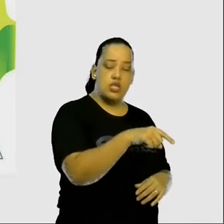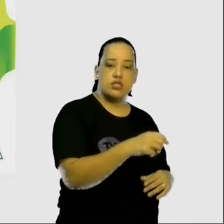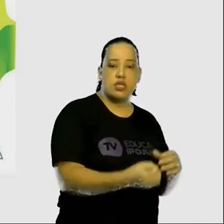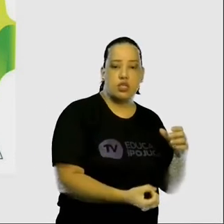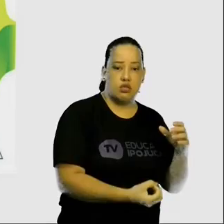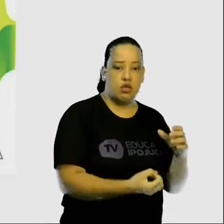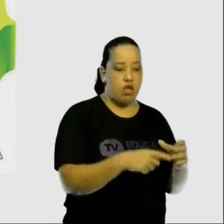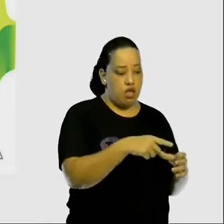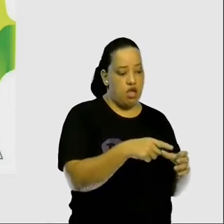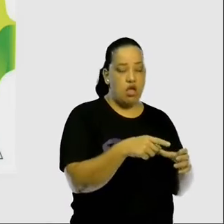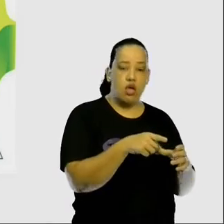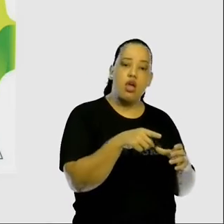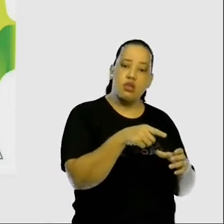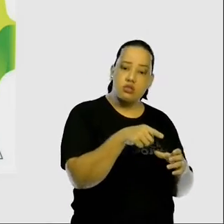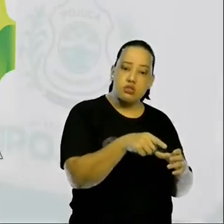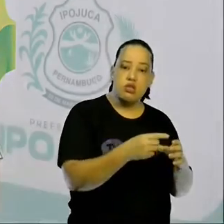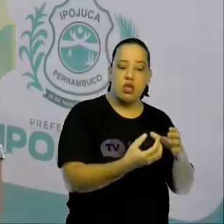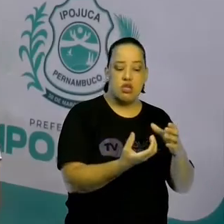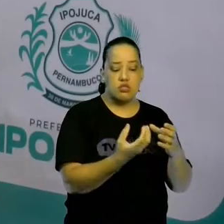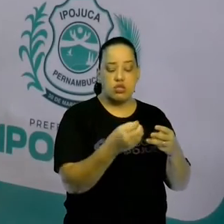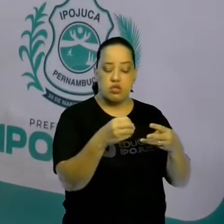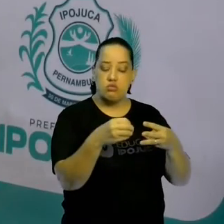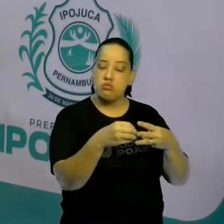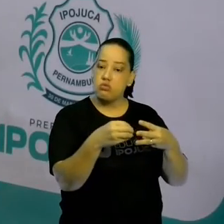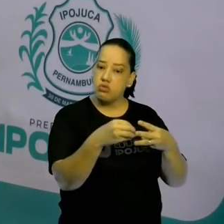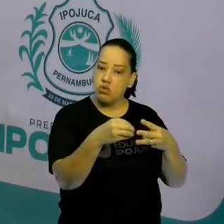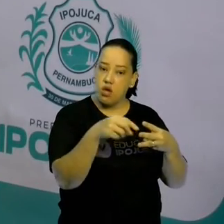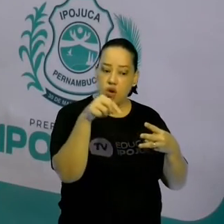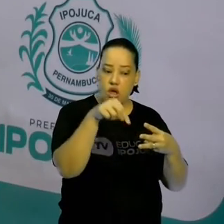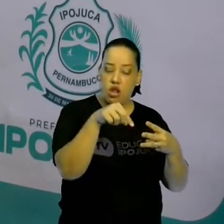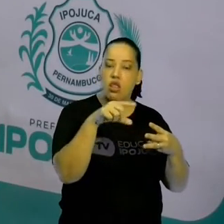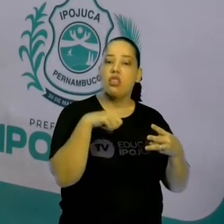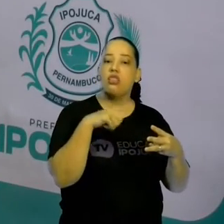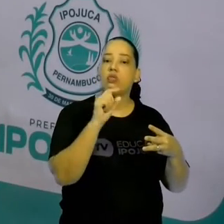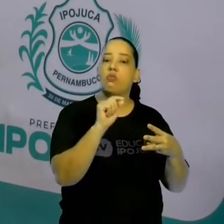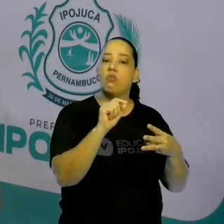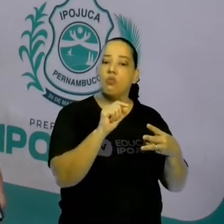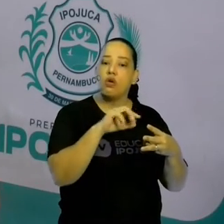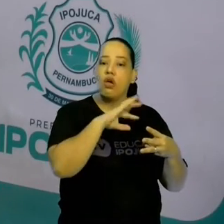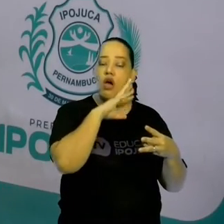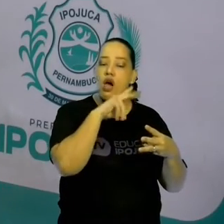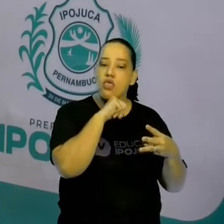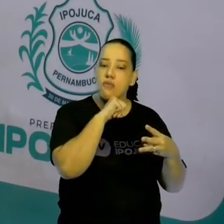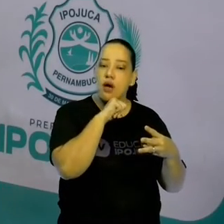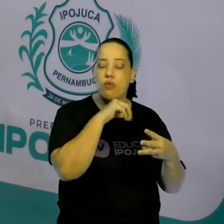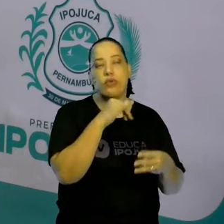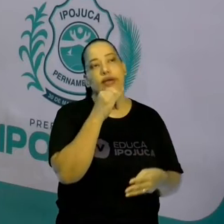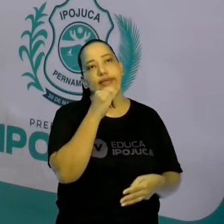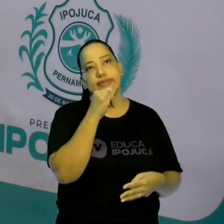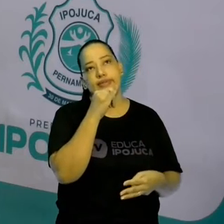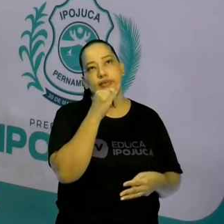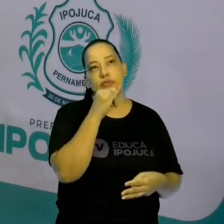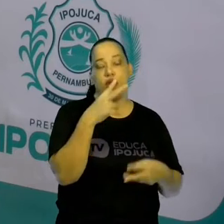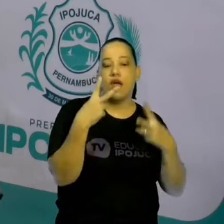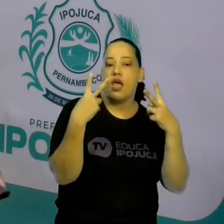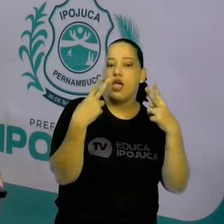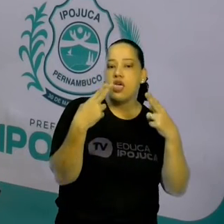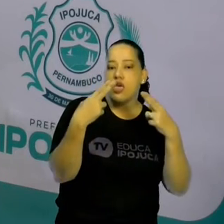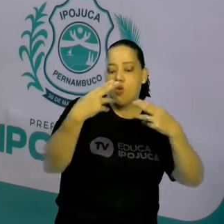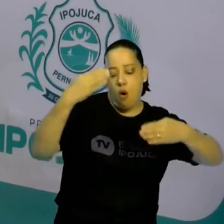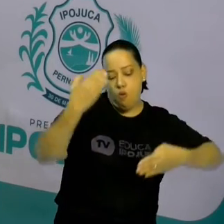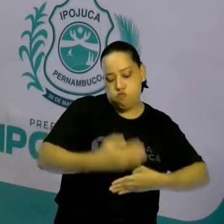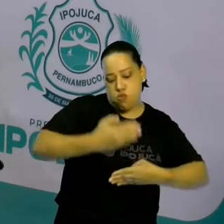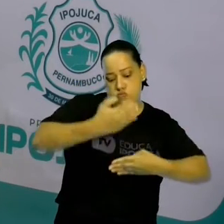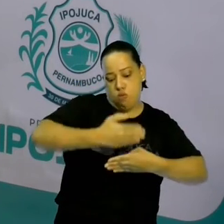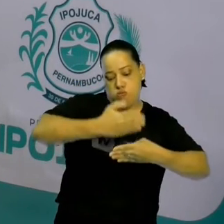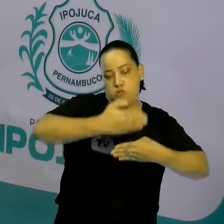chamamos de parede celular. É como se fosse, vamos dizer assim, um muro de arrimo. Aquele negócio que